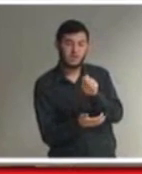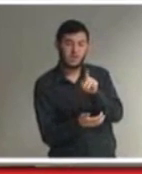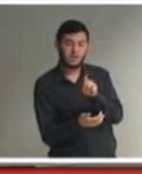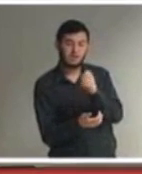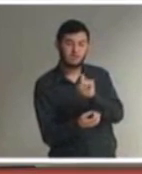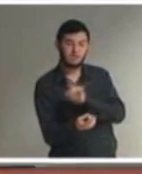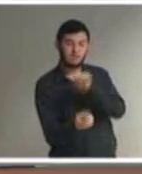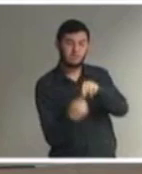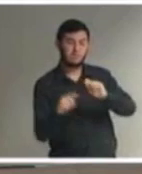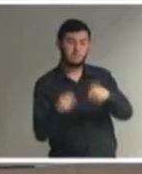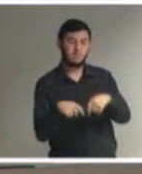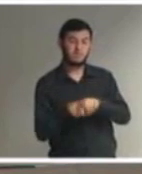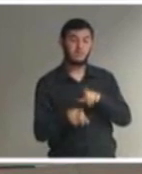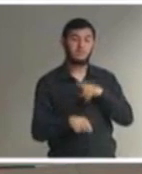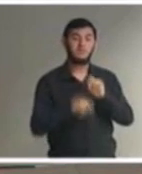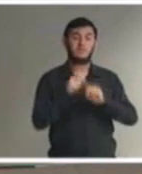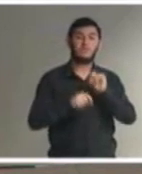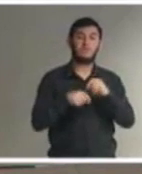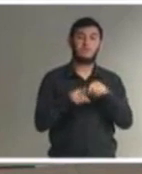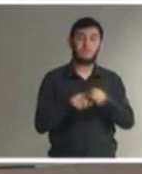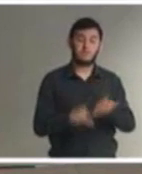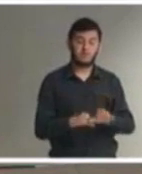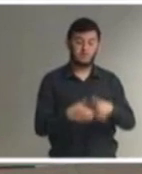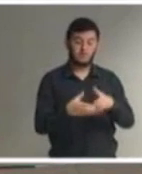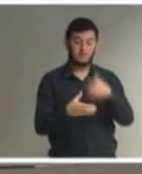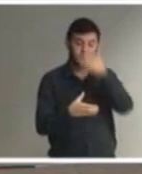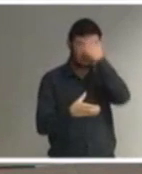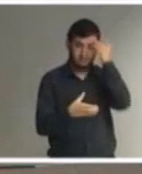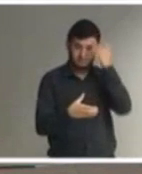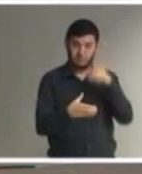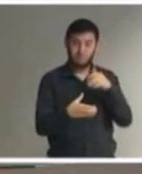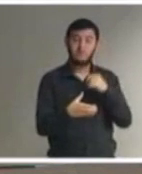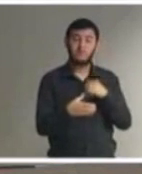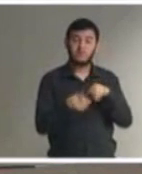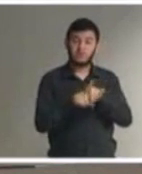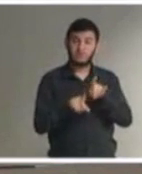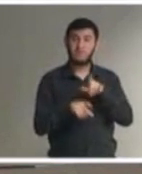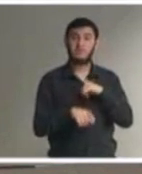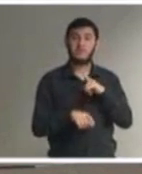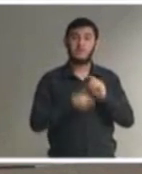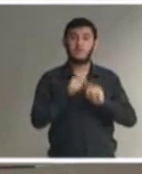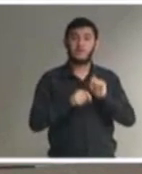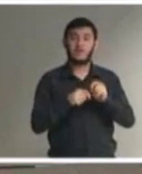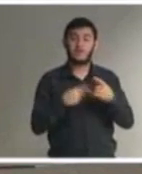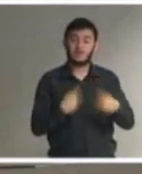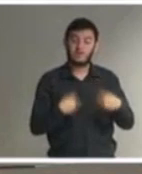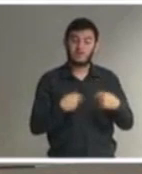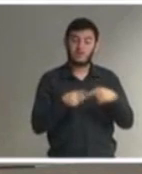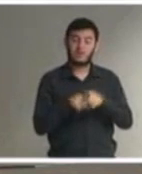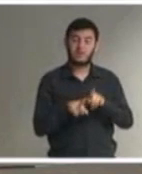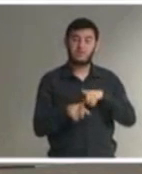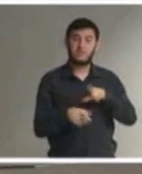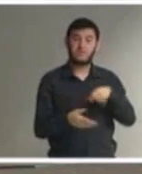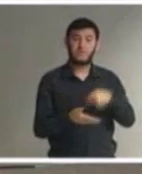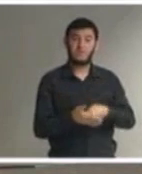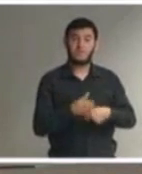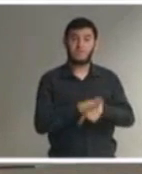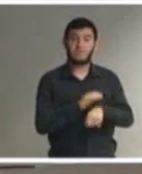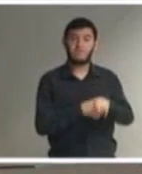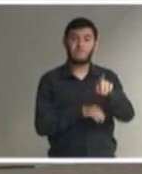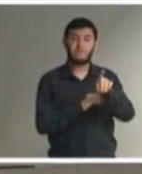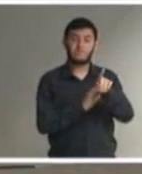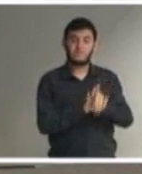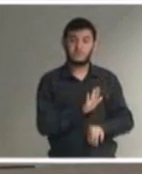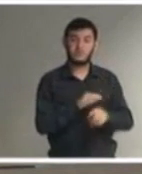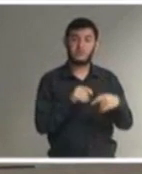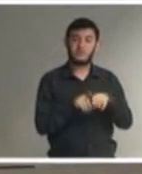uma gama um grupo de pessoas que vai estar com a necessidade de uma tutela dos seus direitos e aí deflagrar e